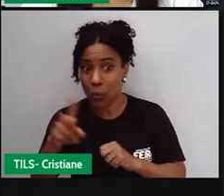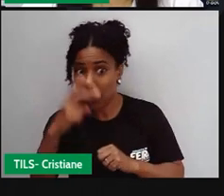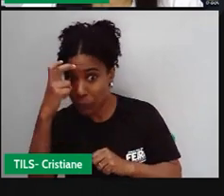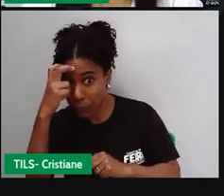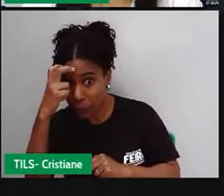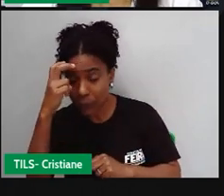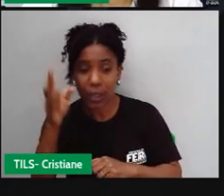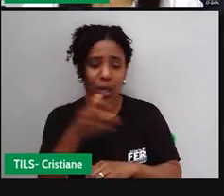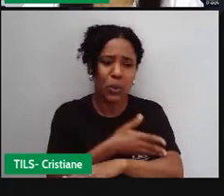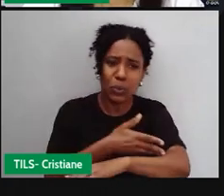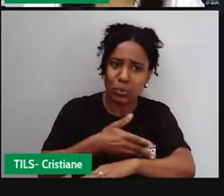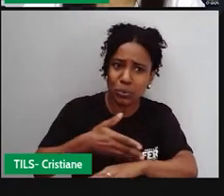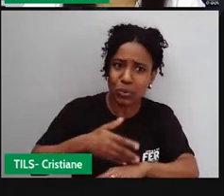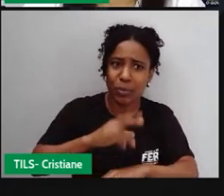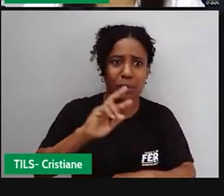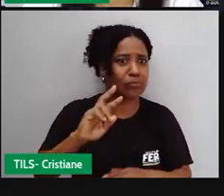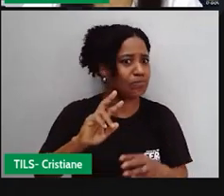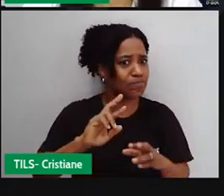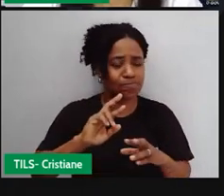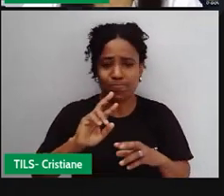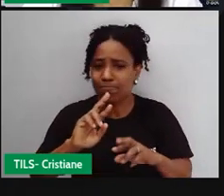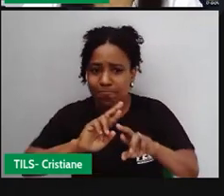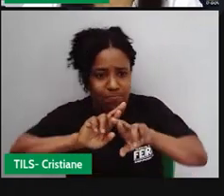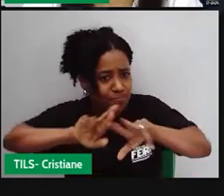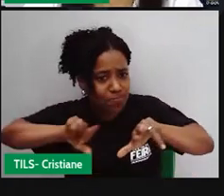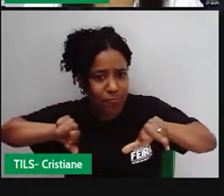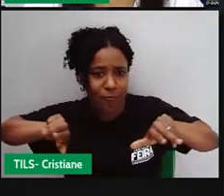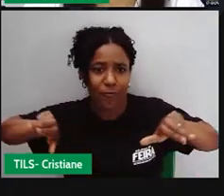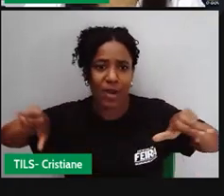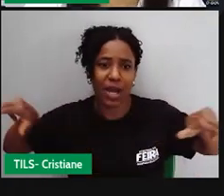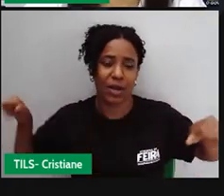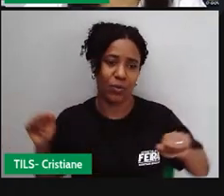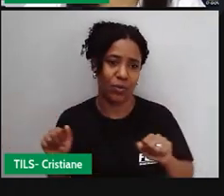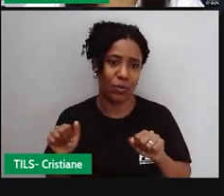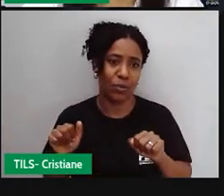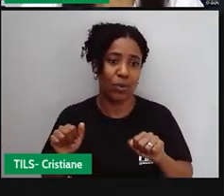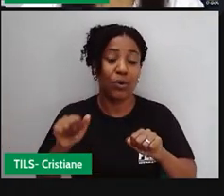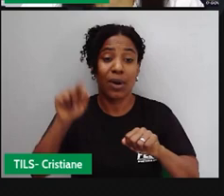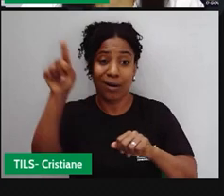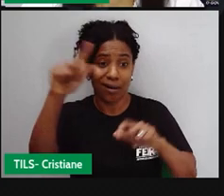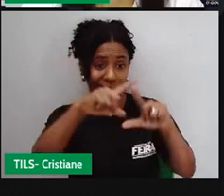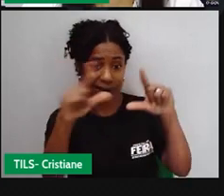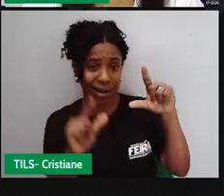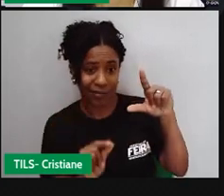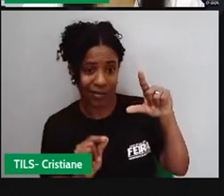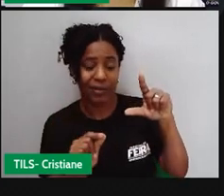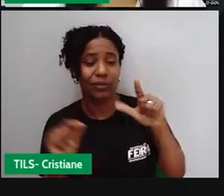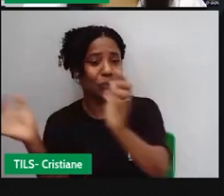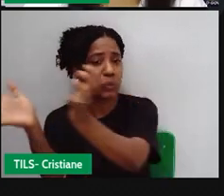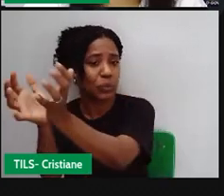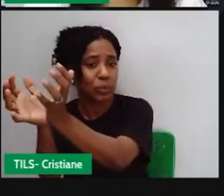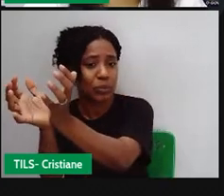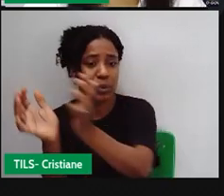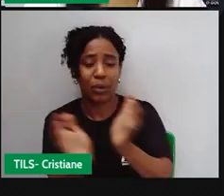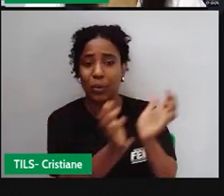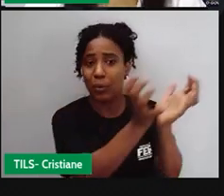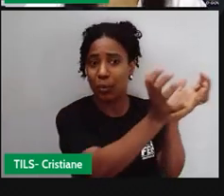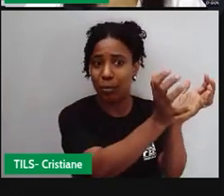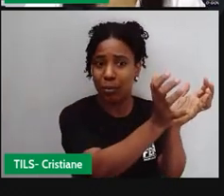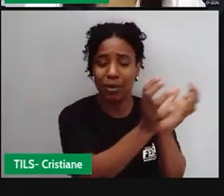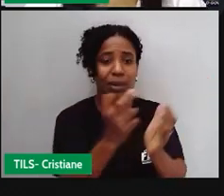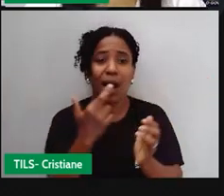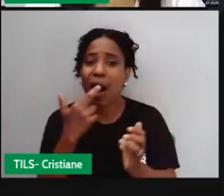tinham costumes, tinham hábitos diferentes. Eles vinham de diversos lugares. E aí, às vezes, até a própria língua, né?